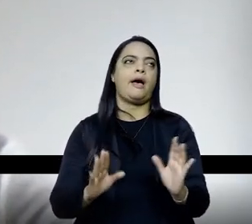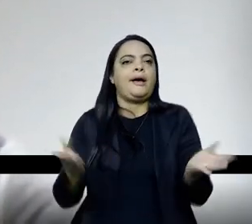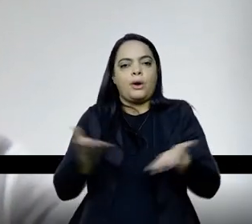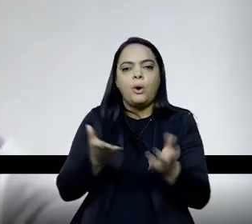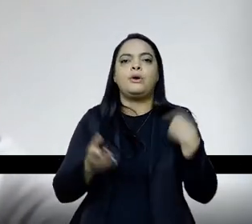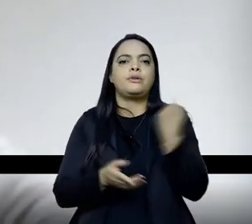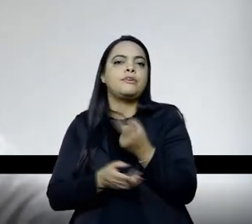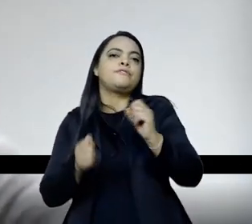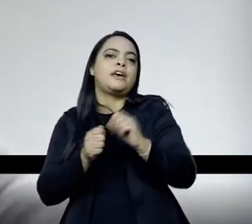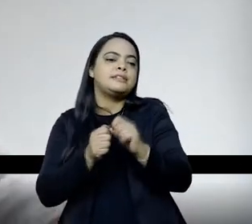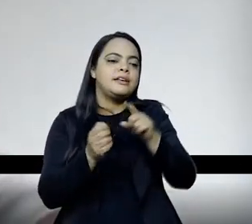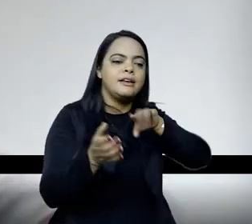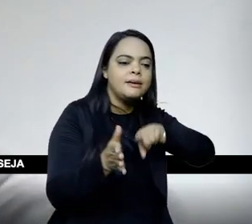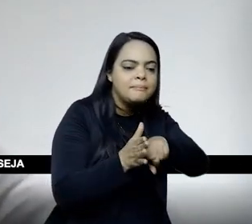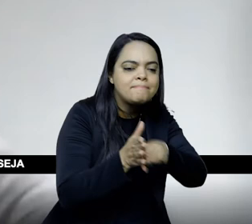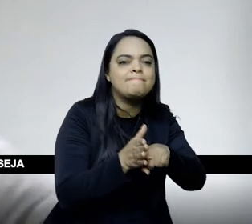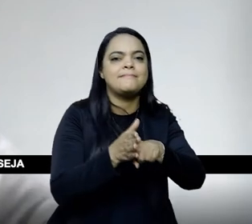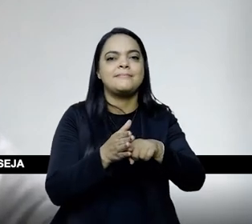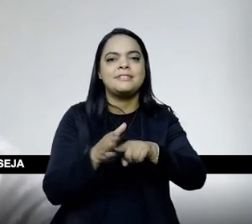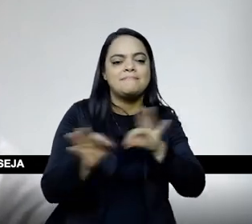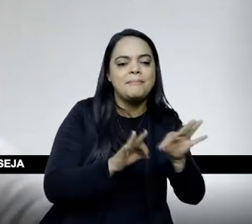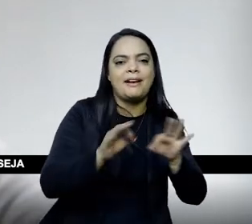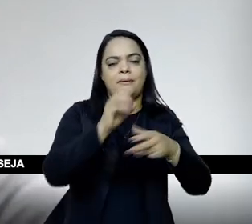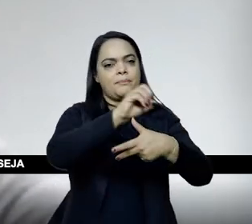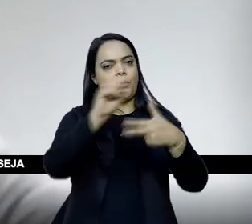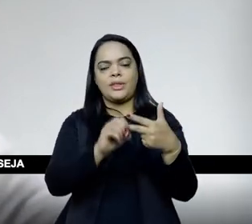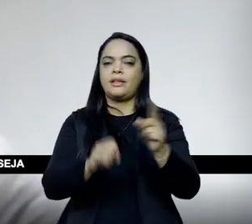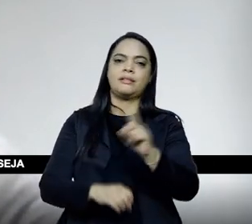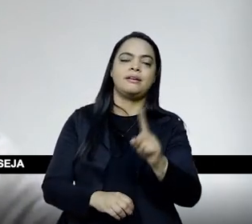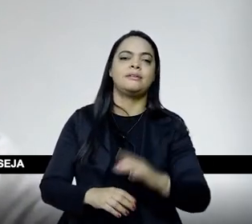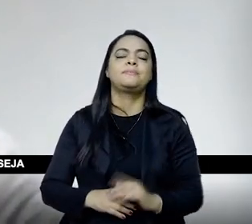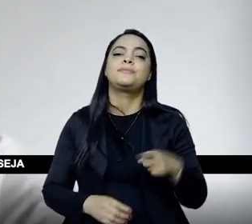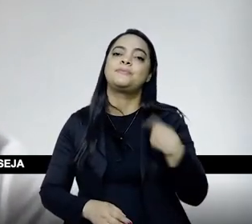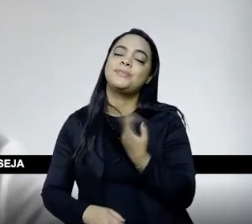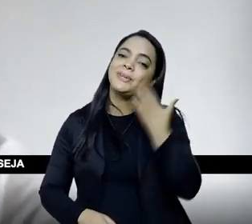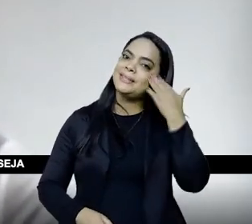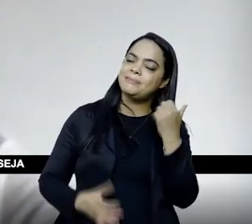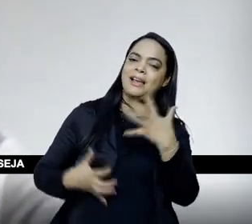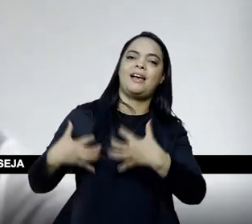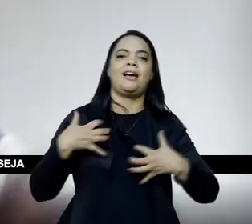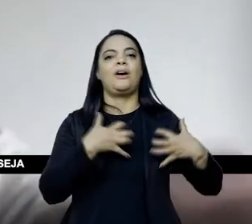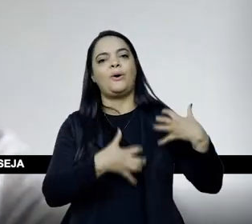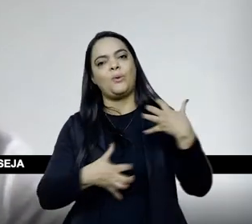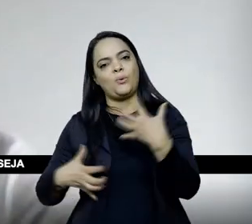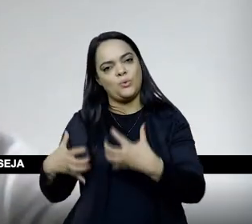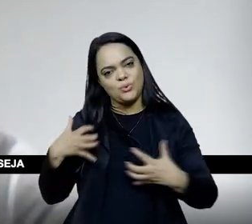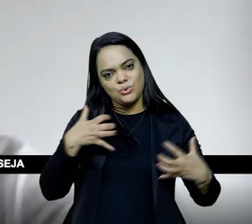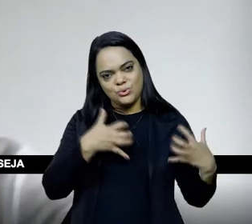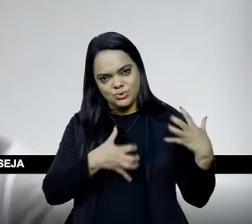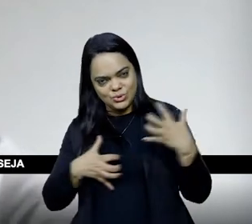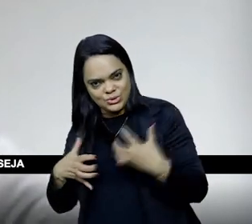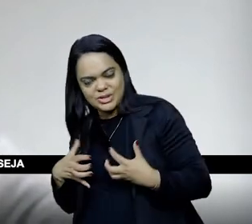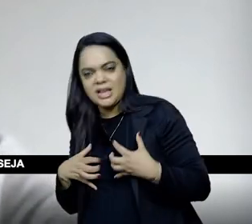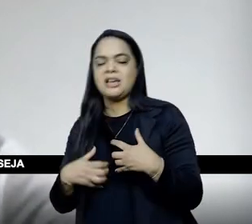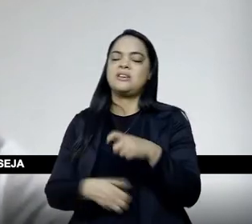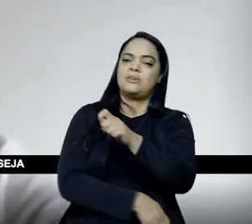assim, que agora nós vamos preparar para o Enem, absolutamente nada disso, mas é a angústia que abate